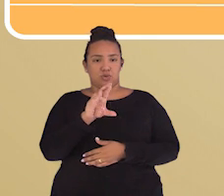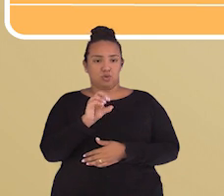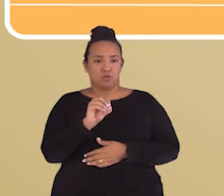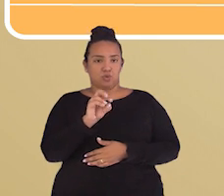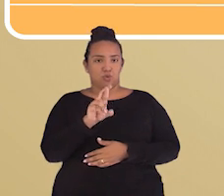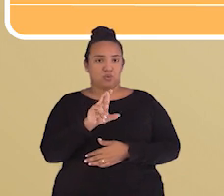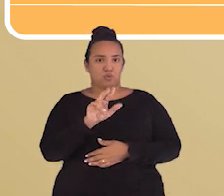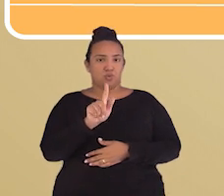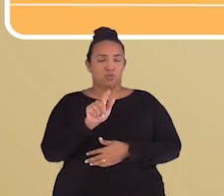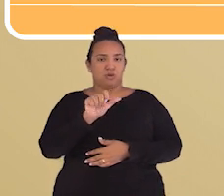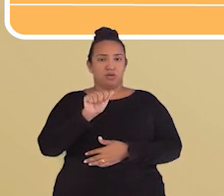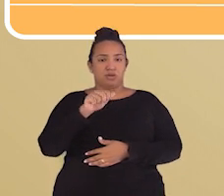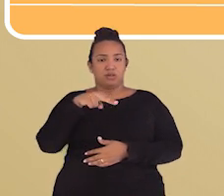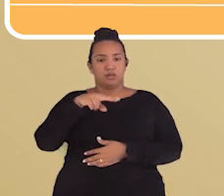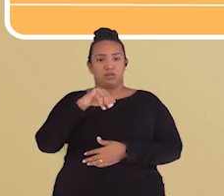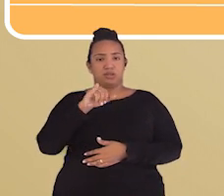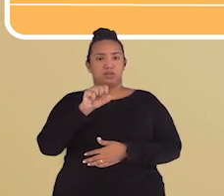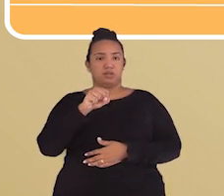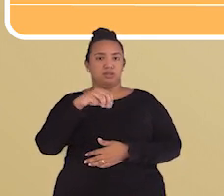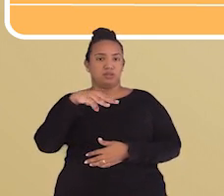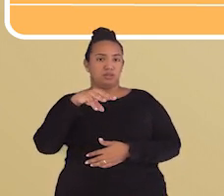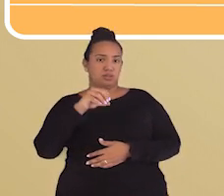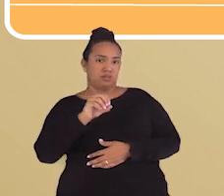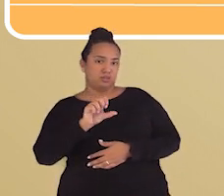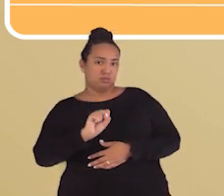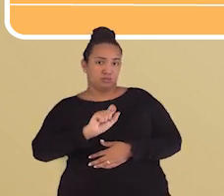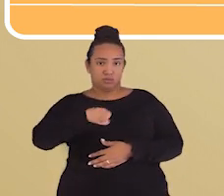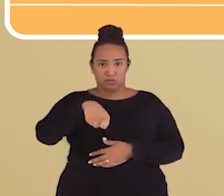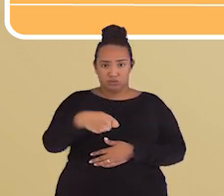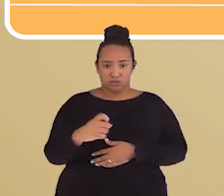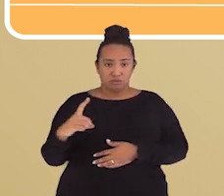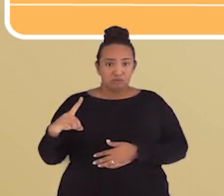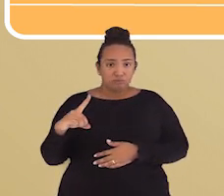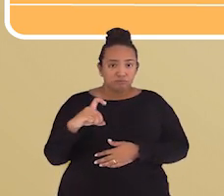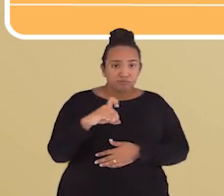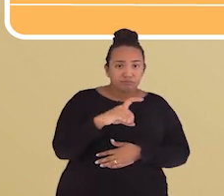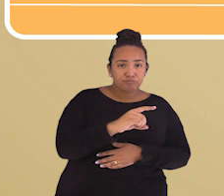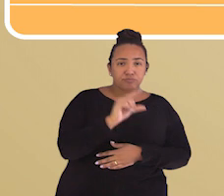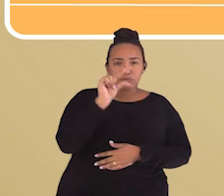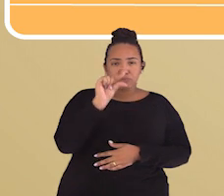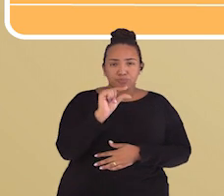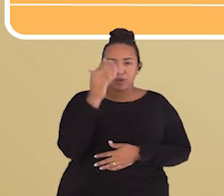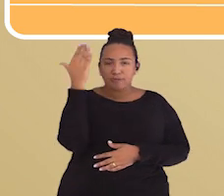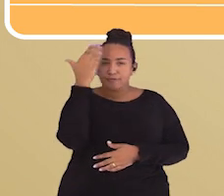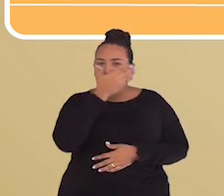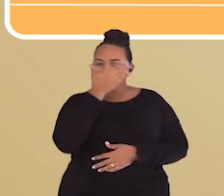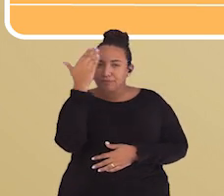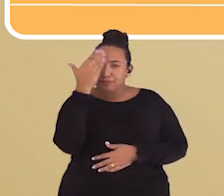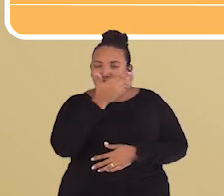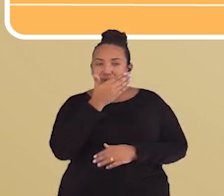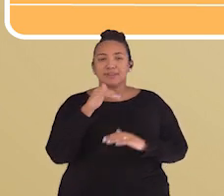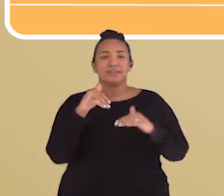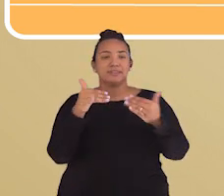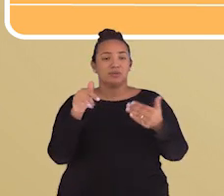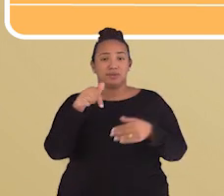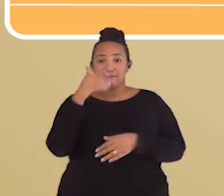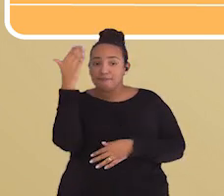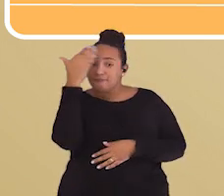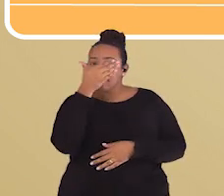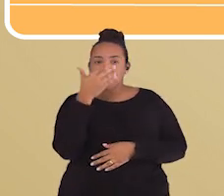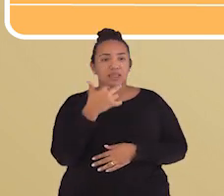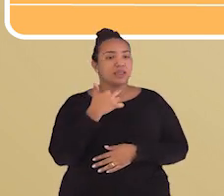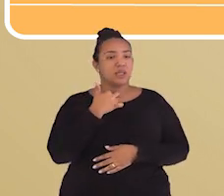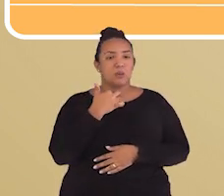-organismos, que são organismos tão pequenos que não podem ser vistos a olho nu, mas sim com a ajuda de um